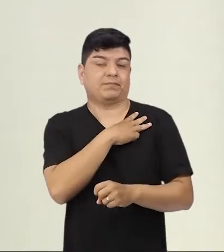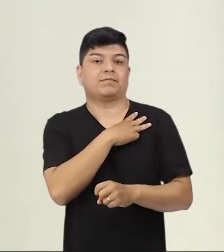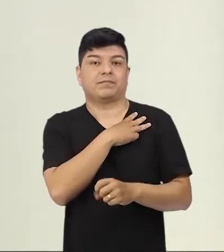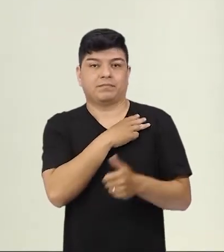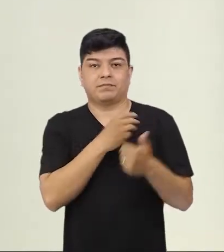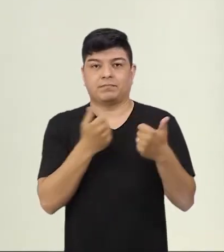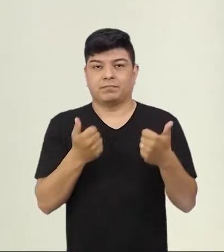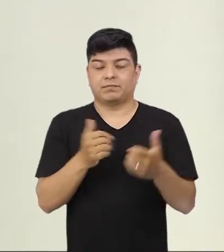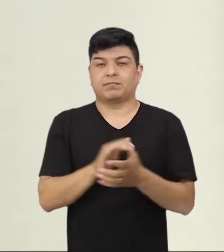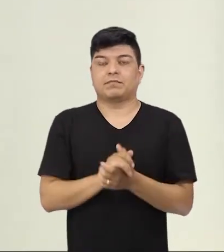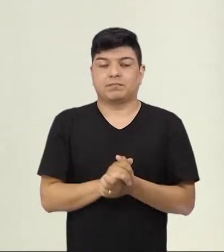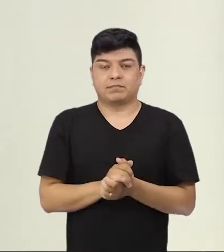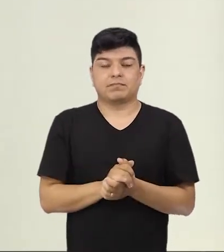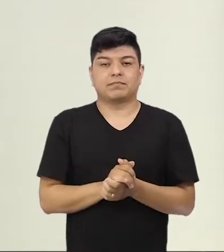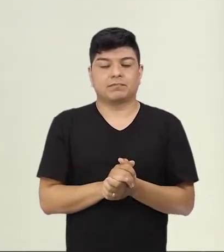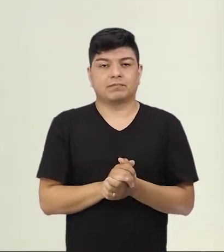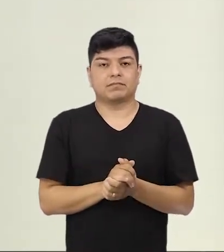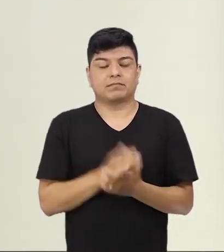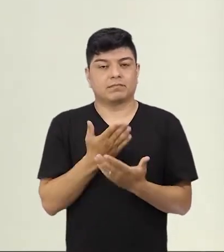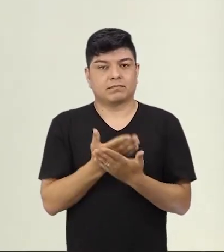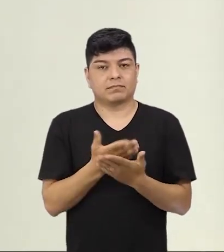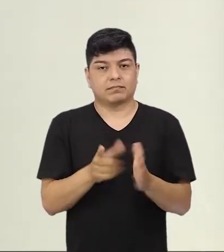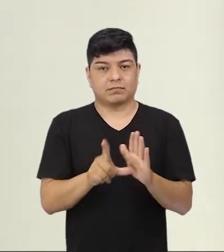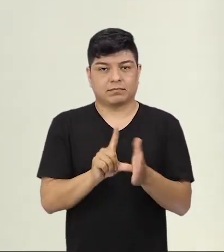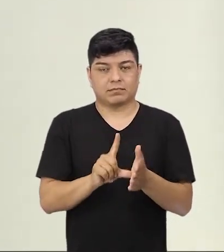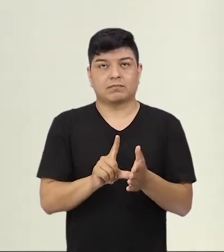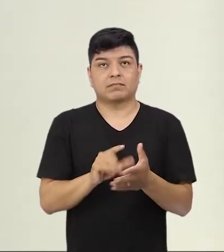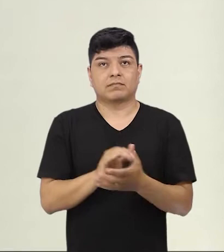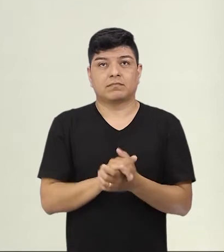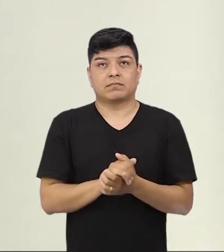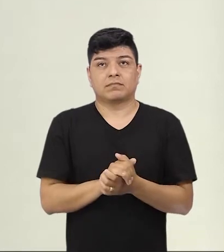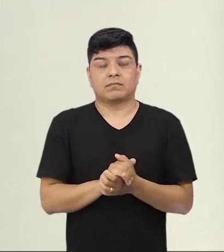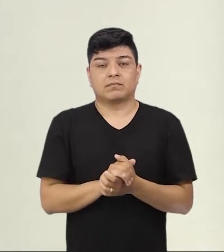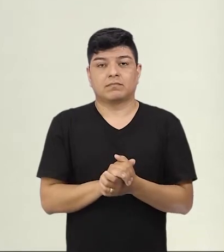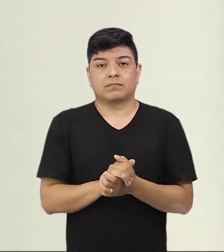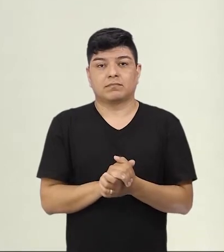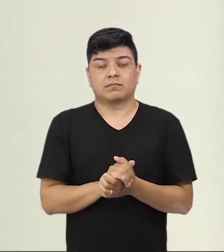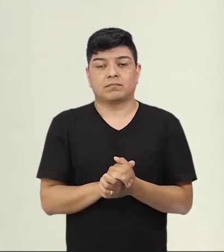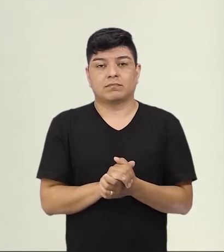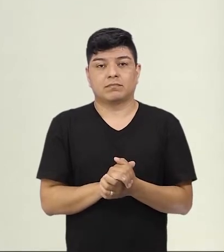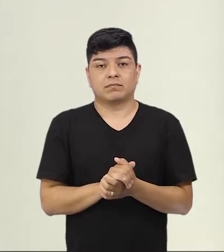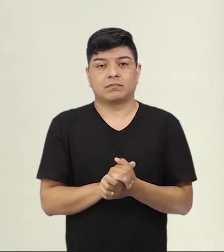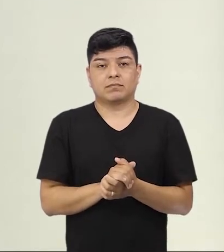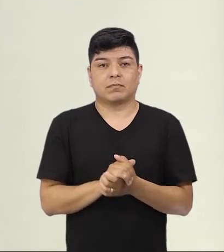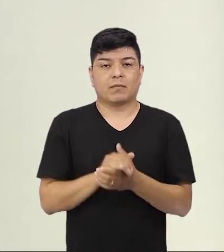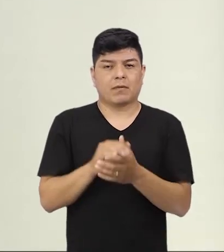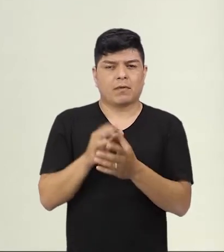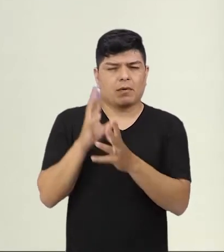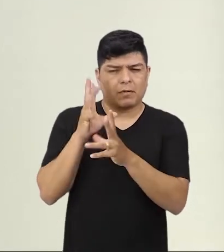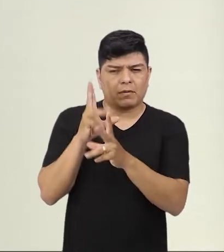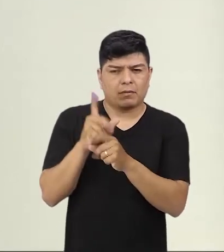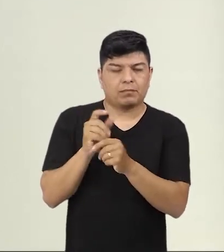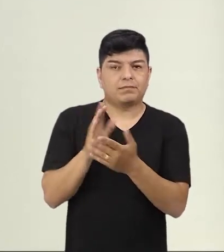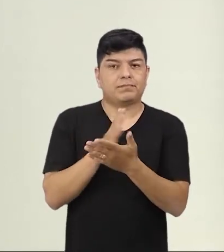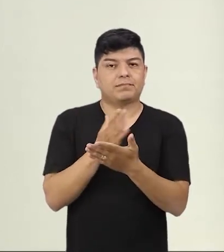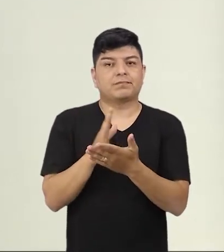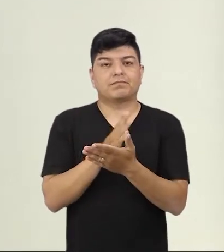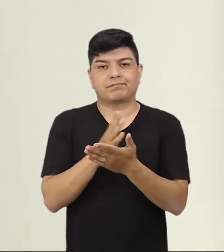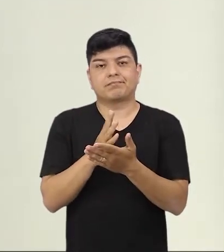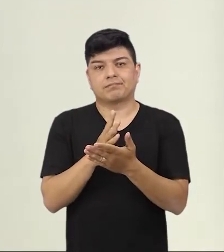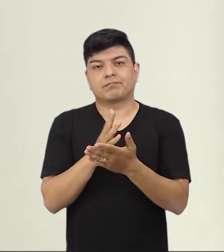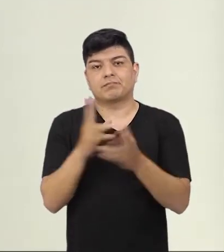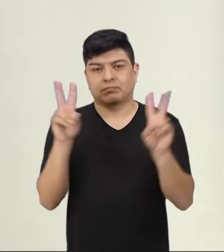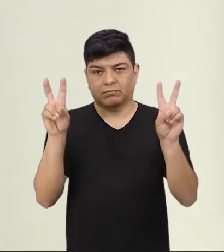série, então, do ensino médio. Nas aulas anteriores nós estávamos revendo assuntos da série